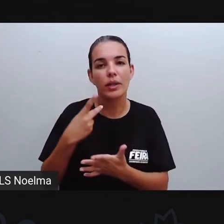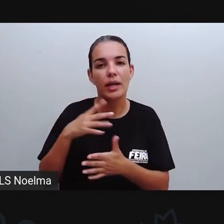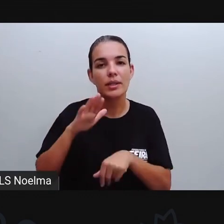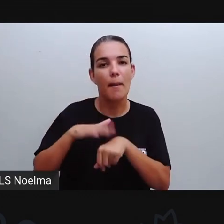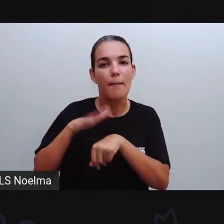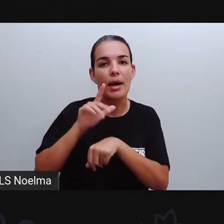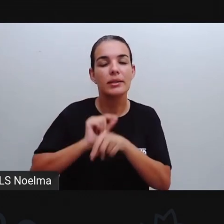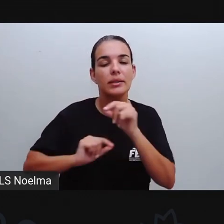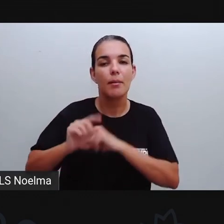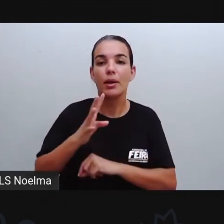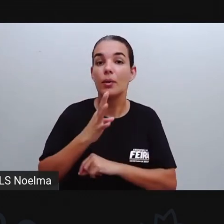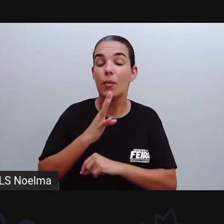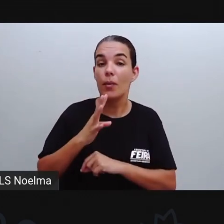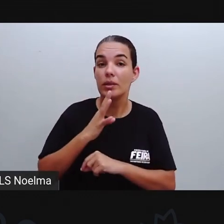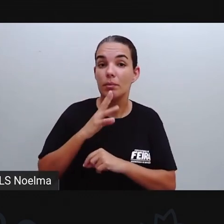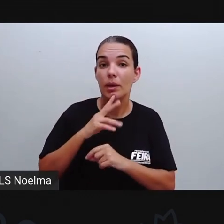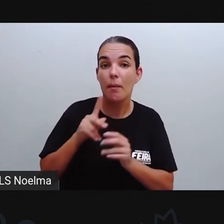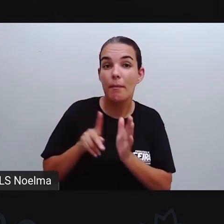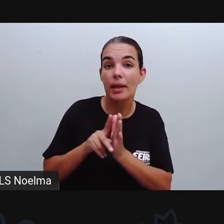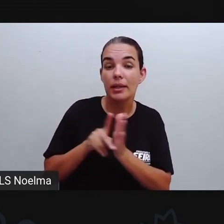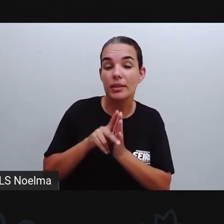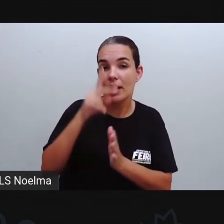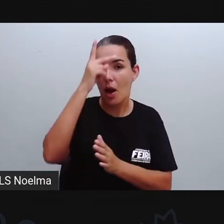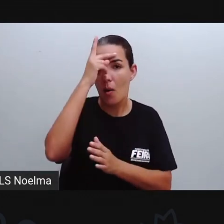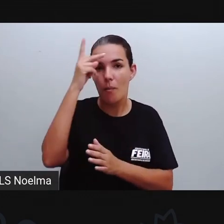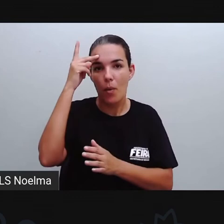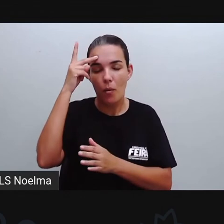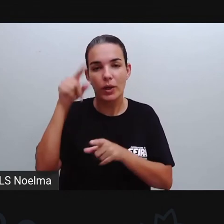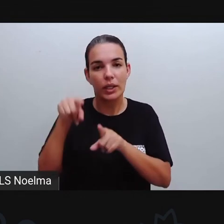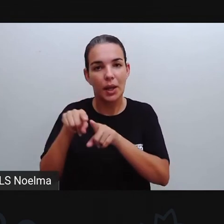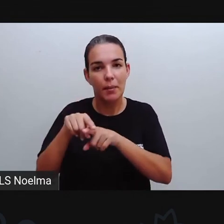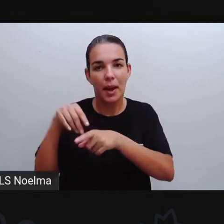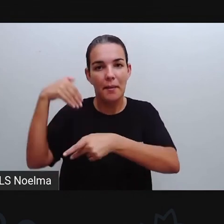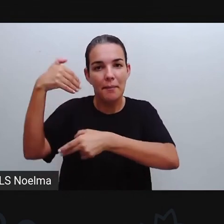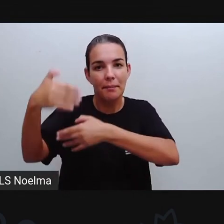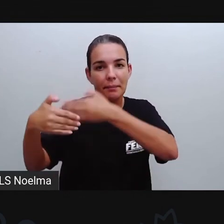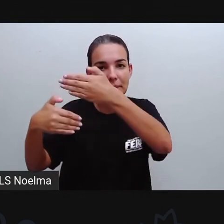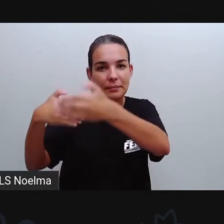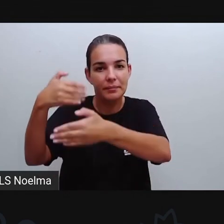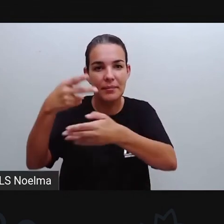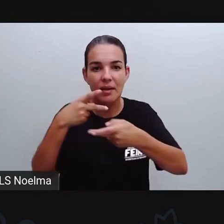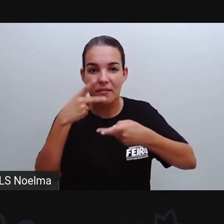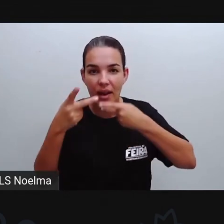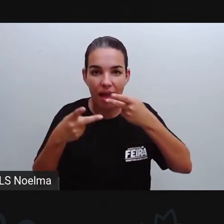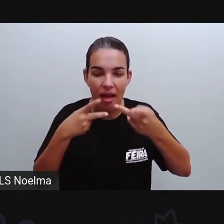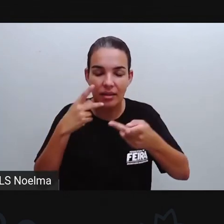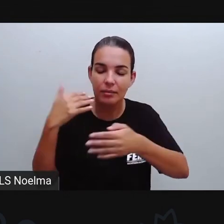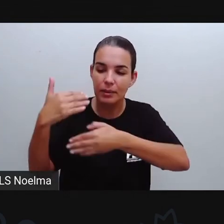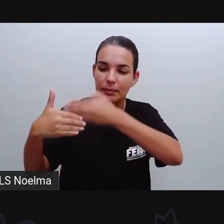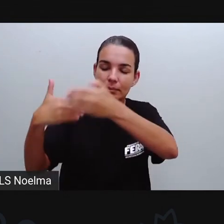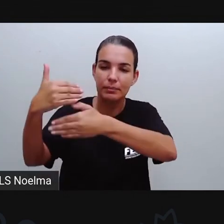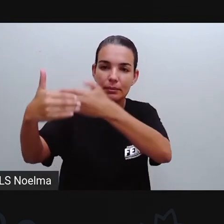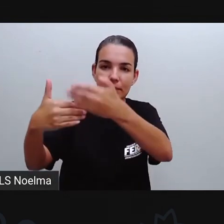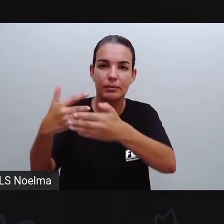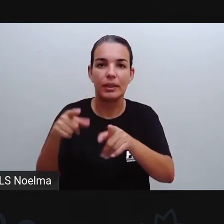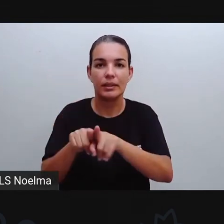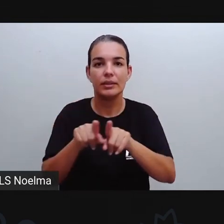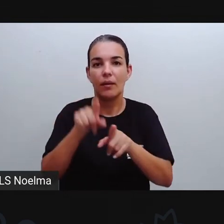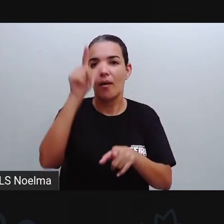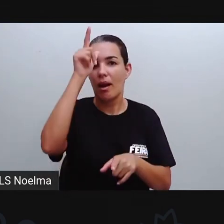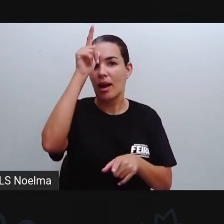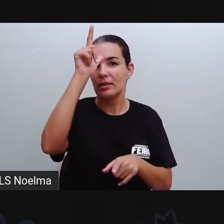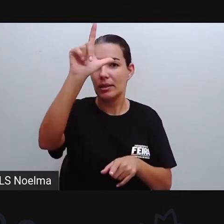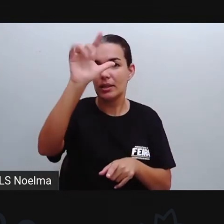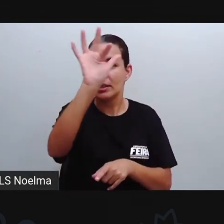aí Do conhecimento do povo, né? E é passada de geração para geração Essas lendas folclóricas, geralmente